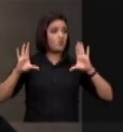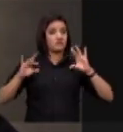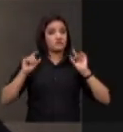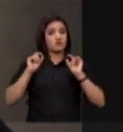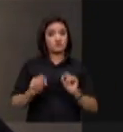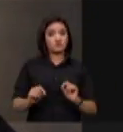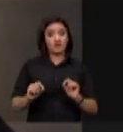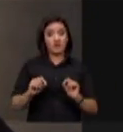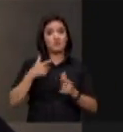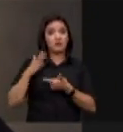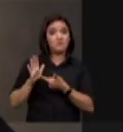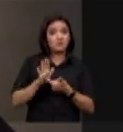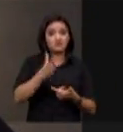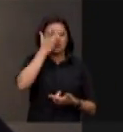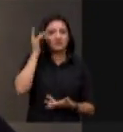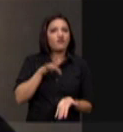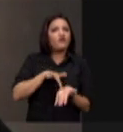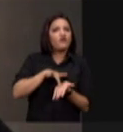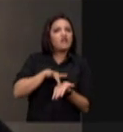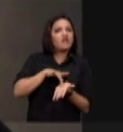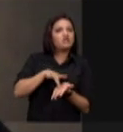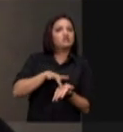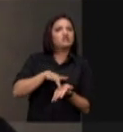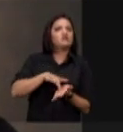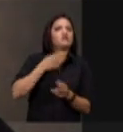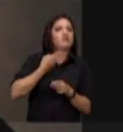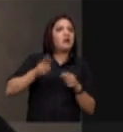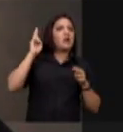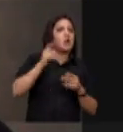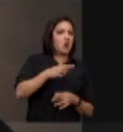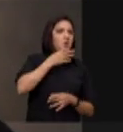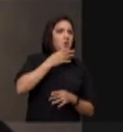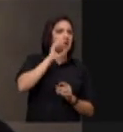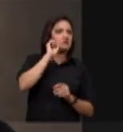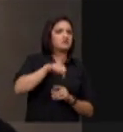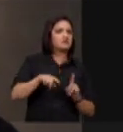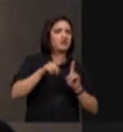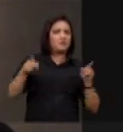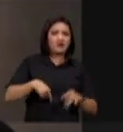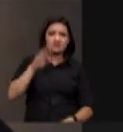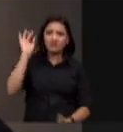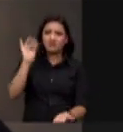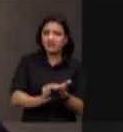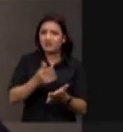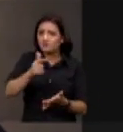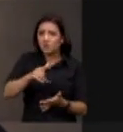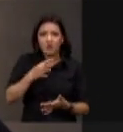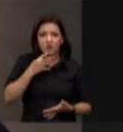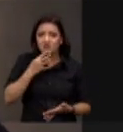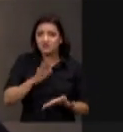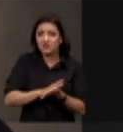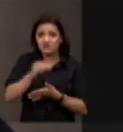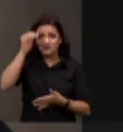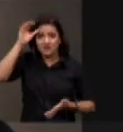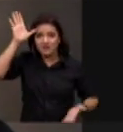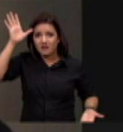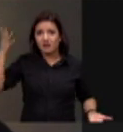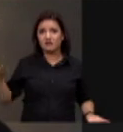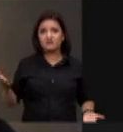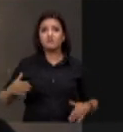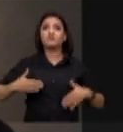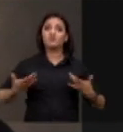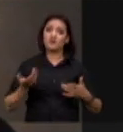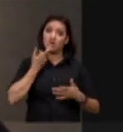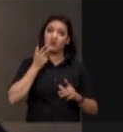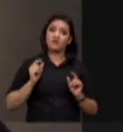aqueles que apenas fingem conhecer. O conhecimento científico nos faz sair da ignorância. Apurar a verdade, em meio a esse